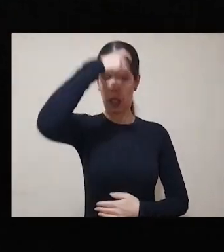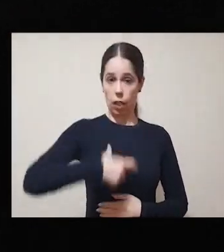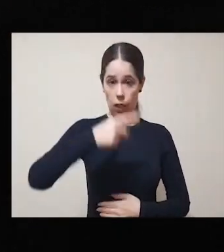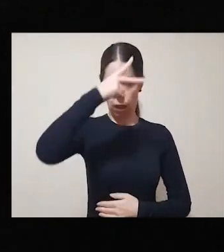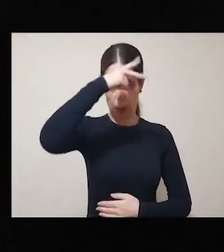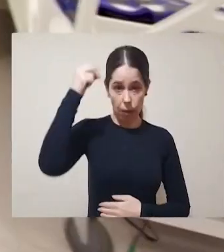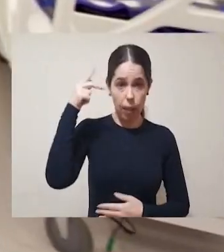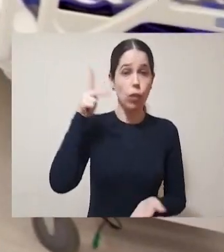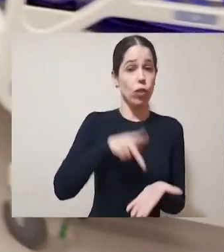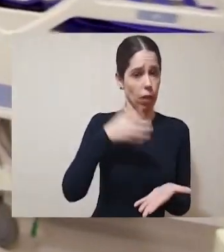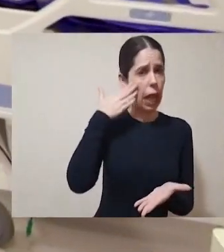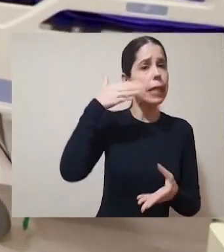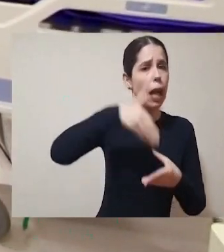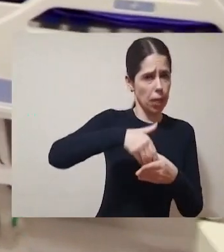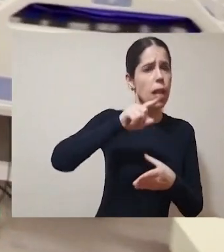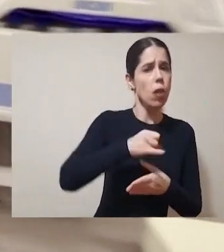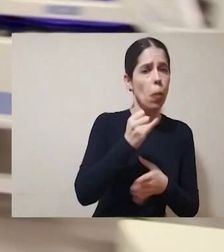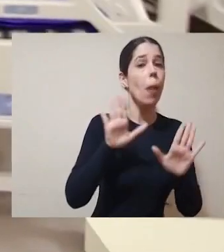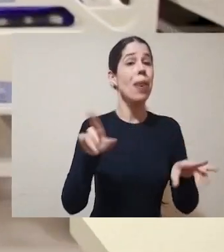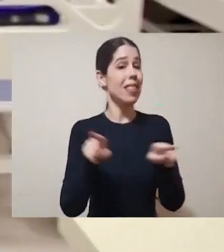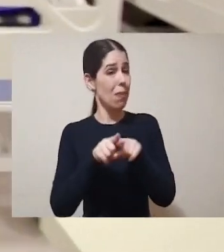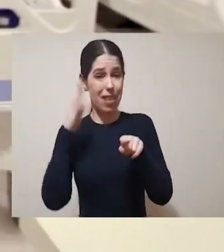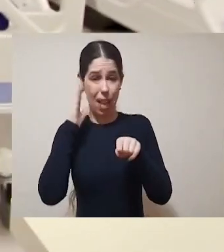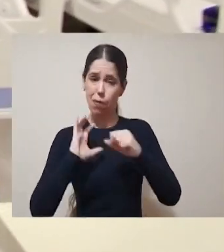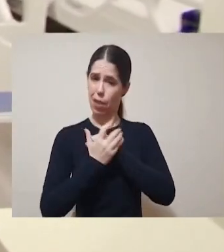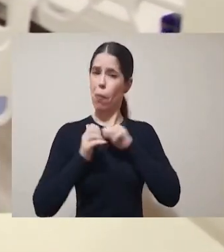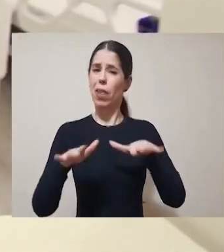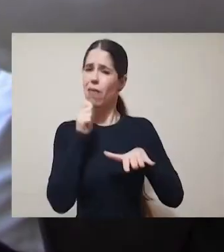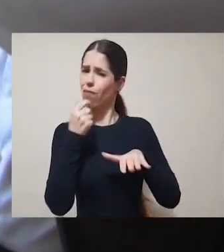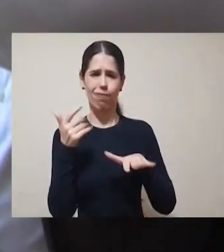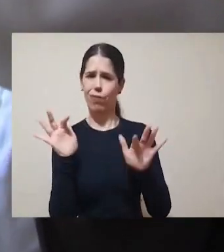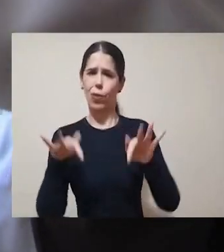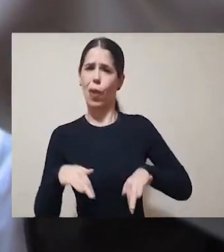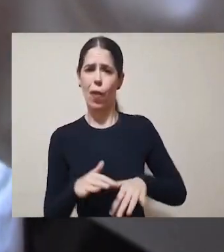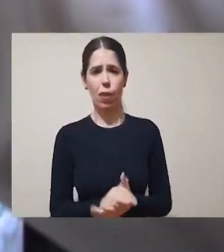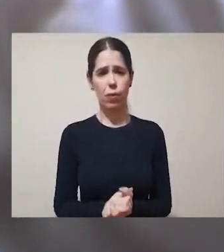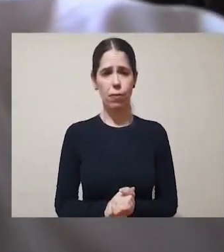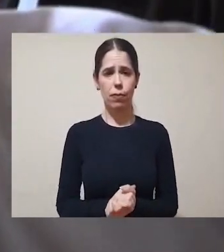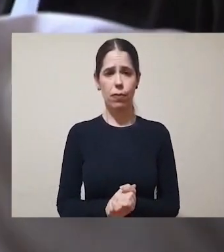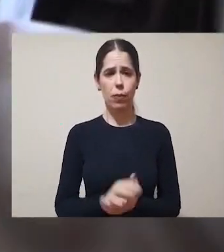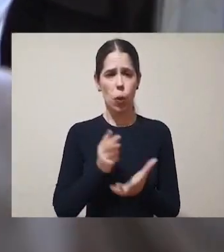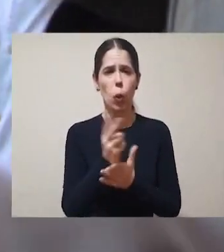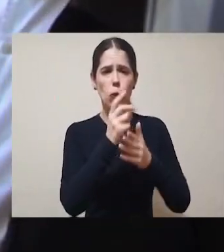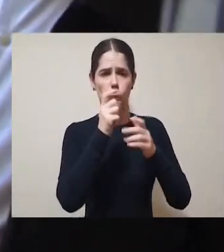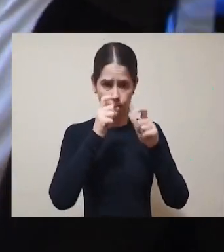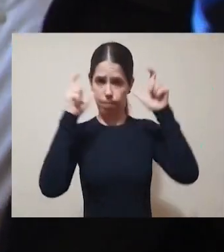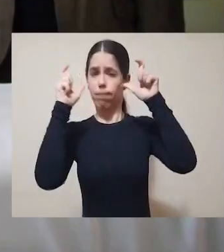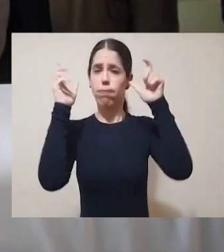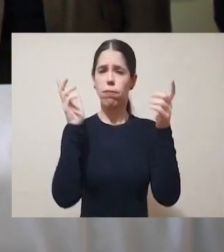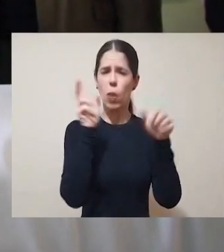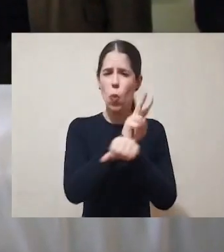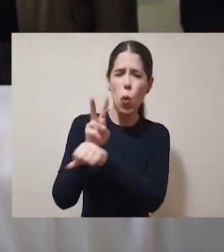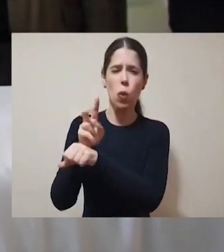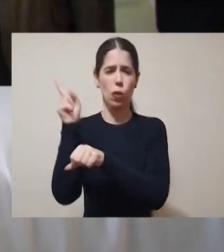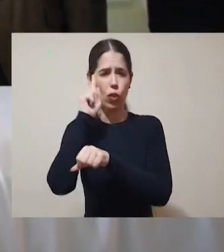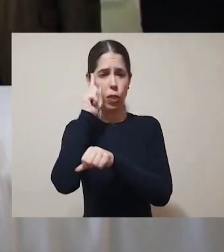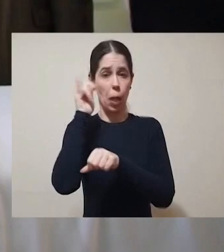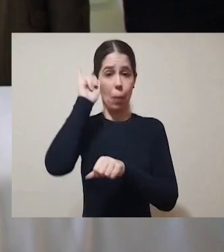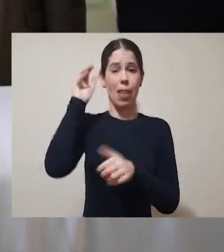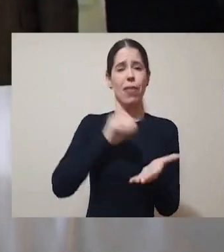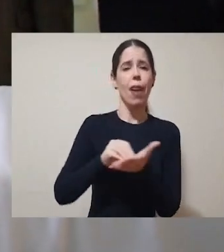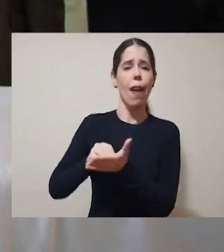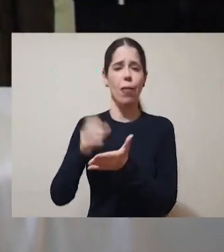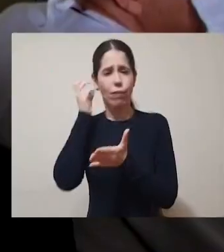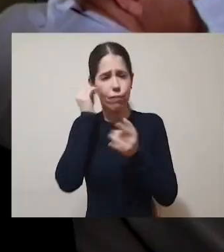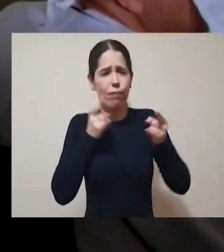eleição é importante, mas também sabe que a pandemia não acabou. Continua atento, monitorando o dia a dia, para não deixar